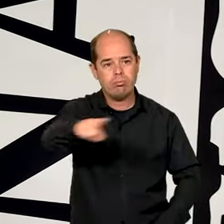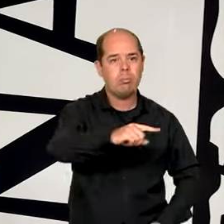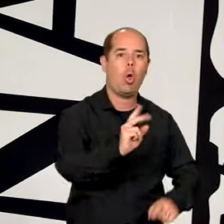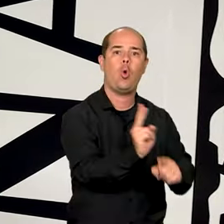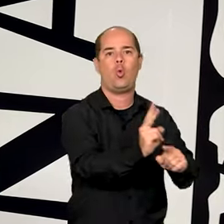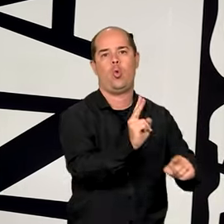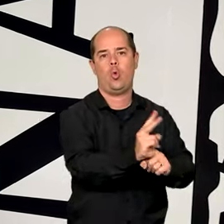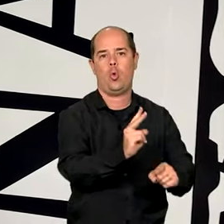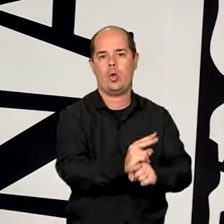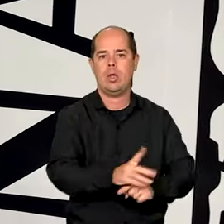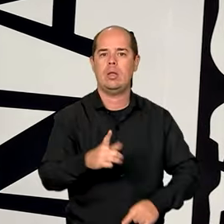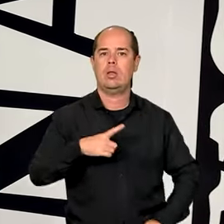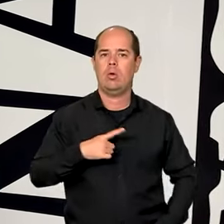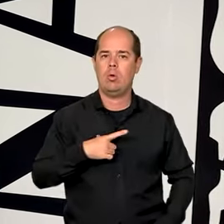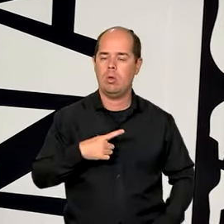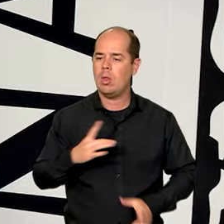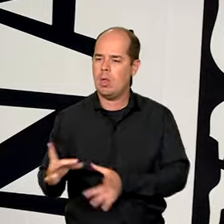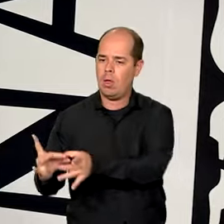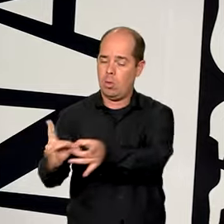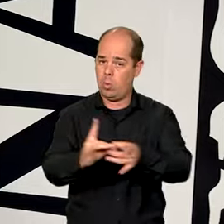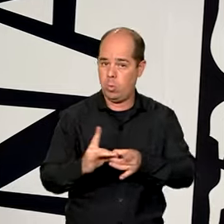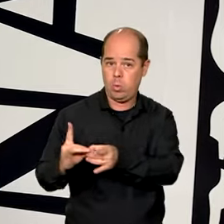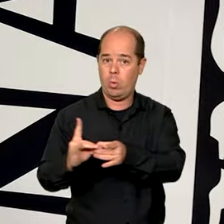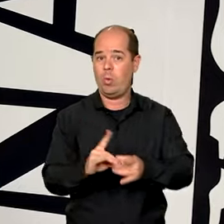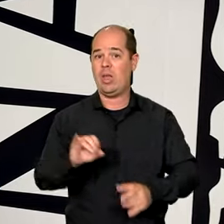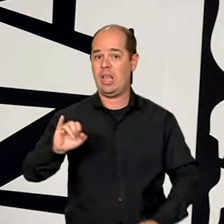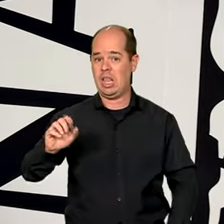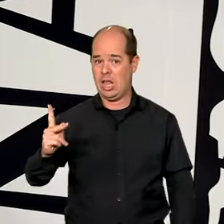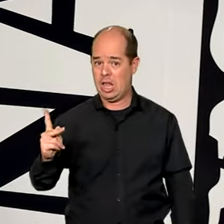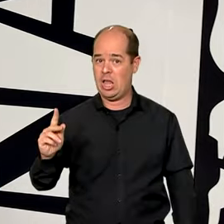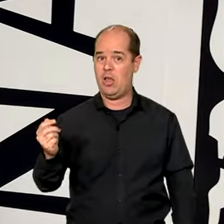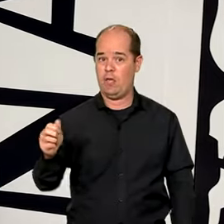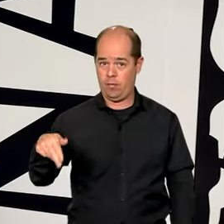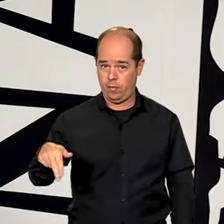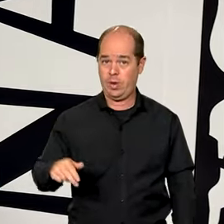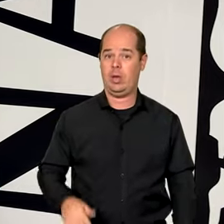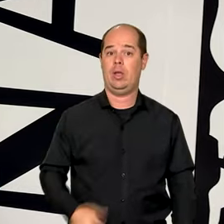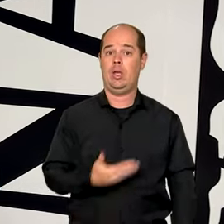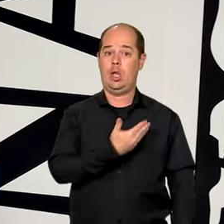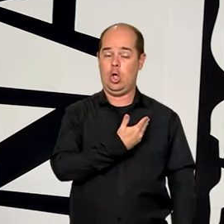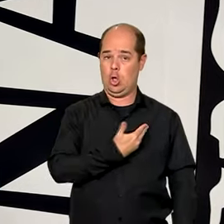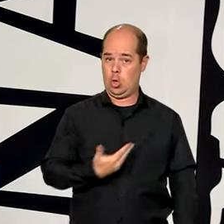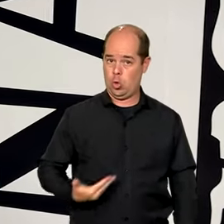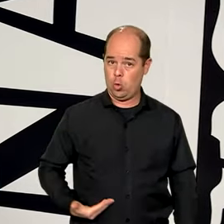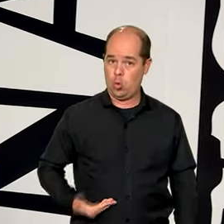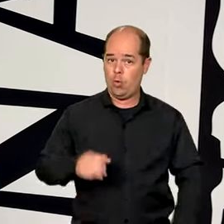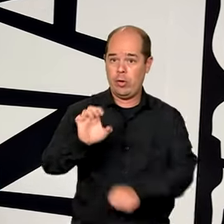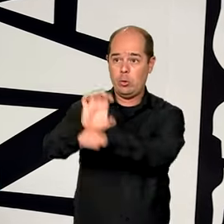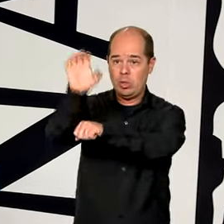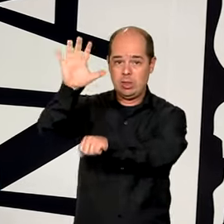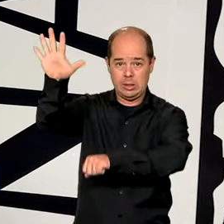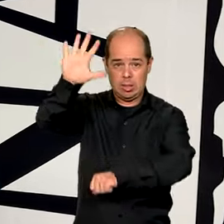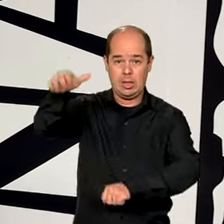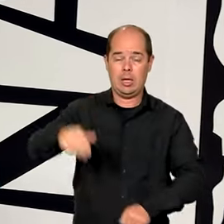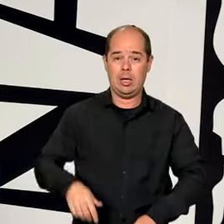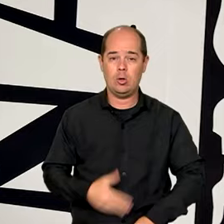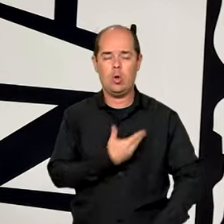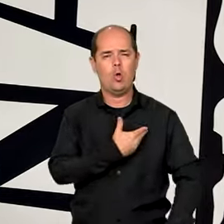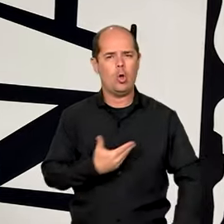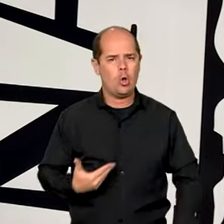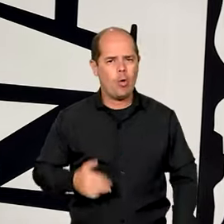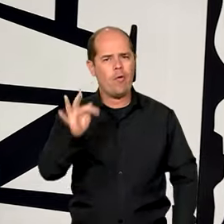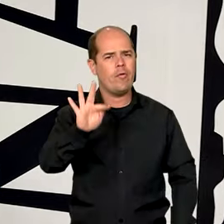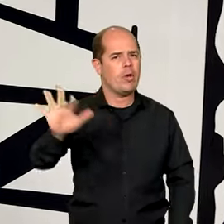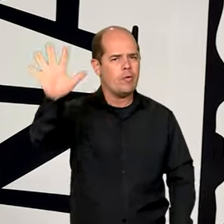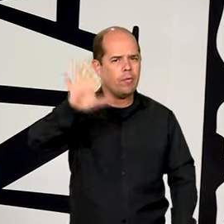IFAM, governo do Estado, governo municipal, as polícias federal e as polícias locais, e também instituições